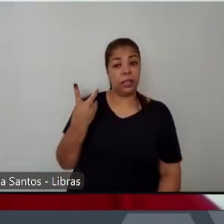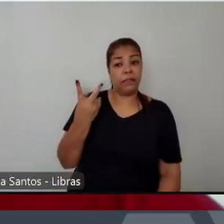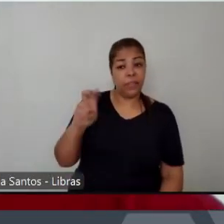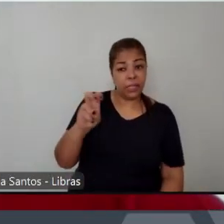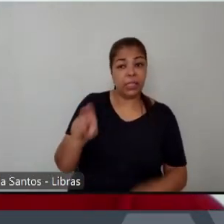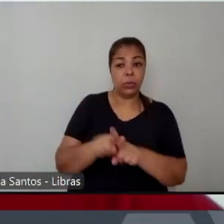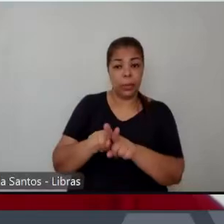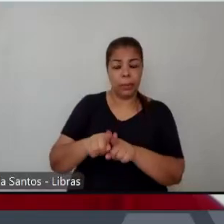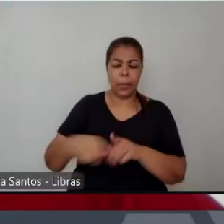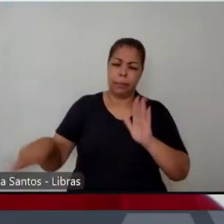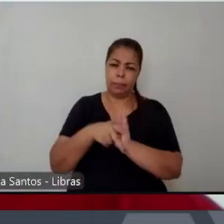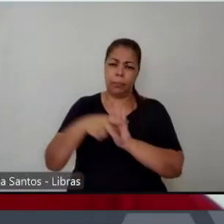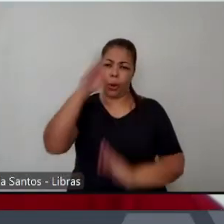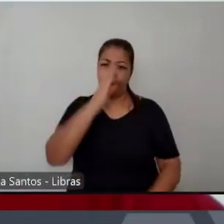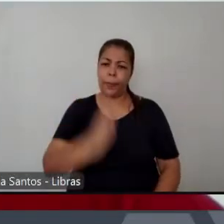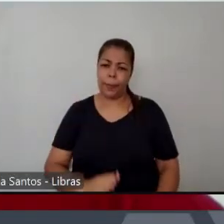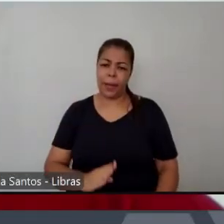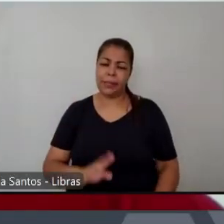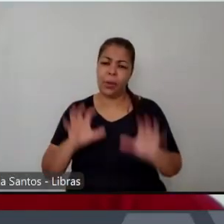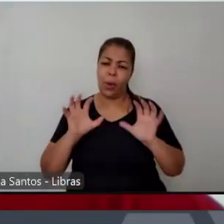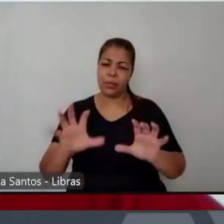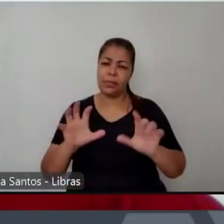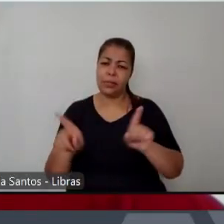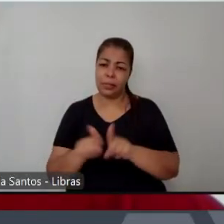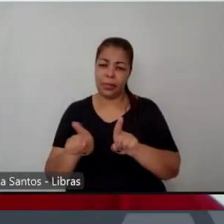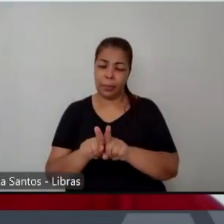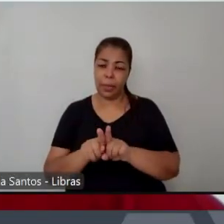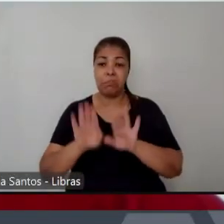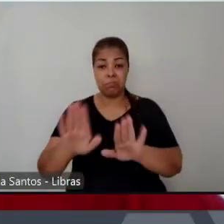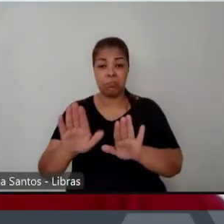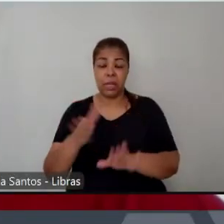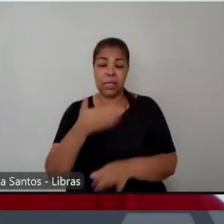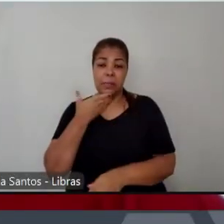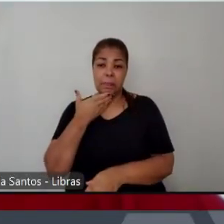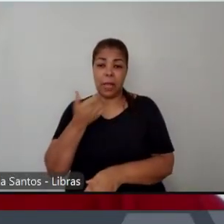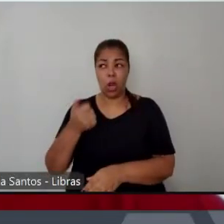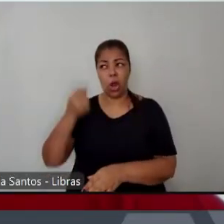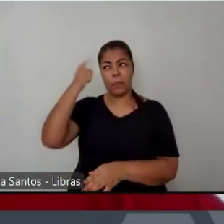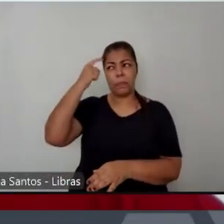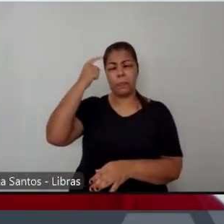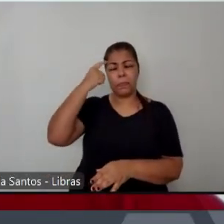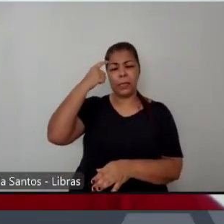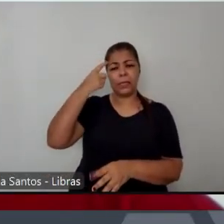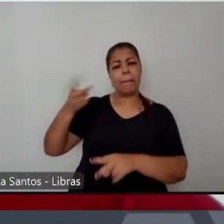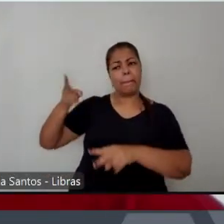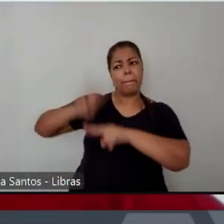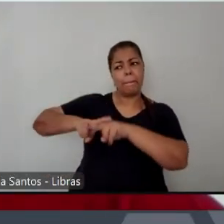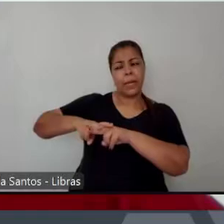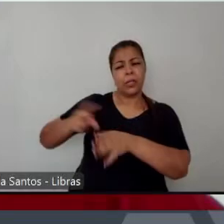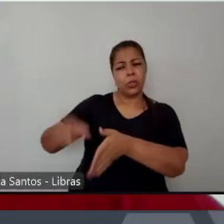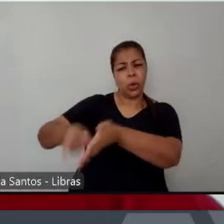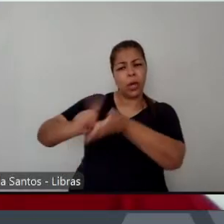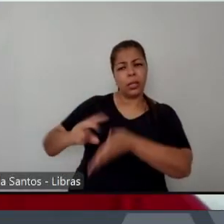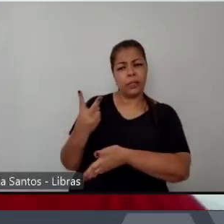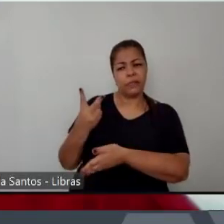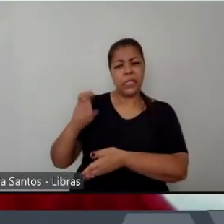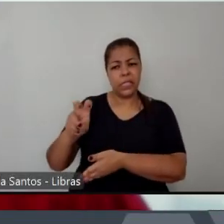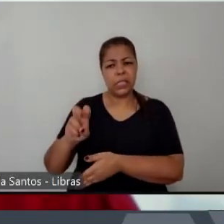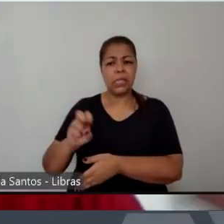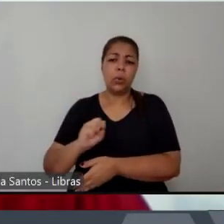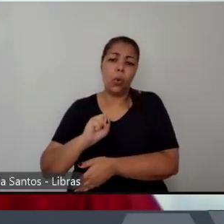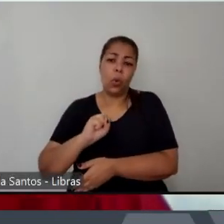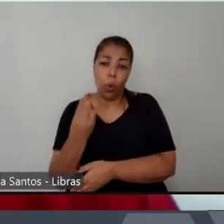bastante mas eles preferem ser presos ou morrer antes dos 25 anos do que aceitar o sistema do que abaixar a cabeça para o sistema